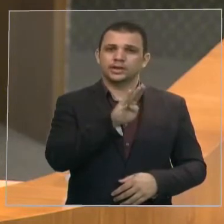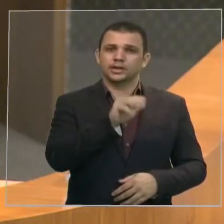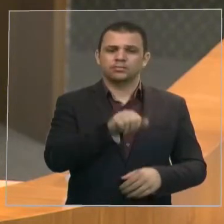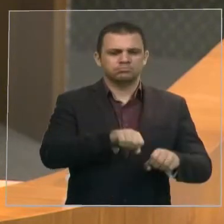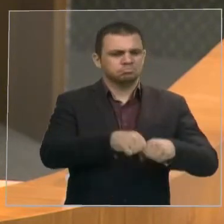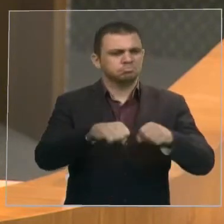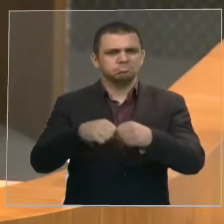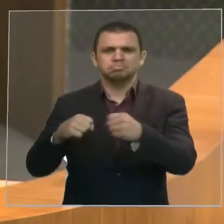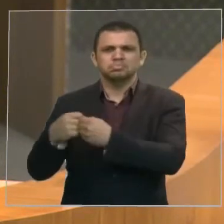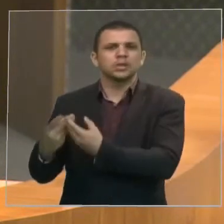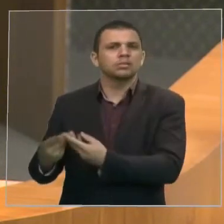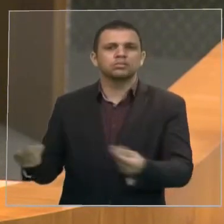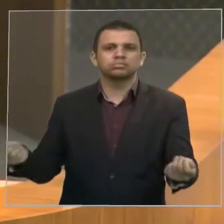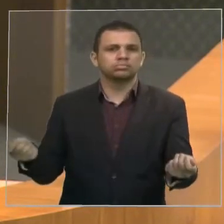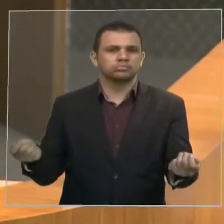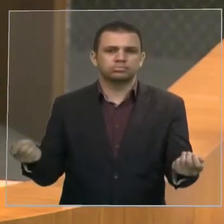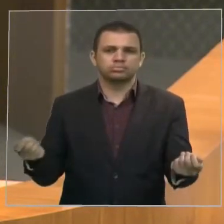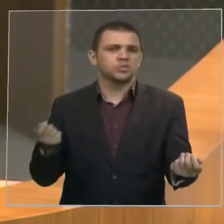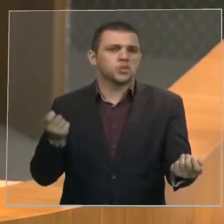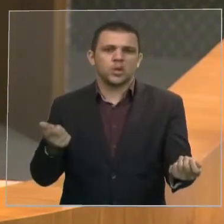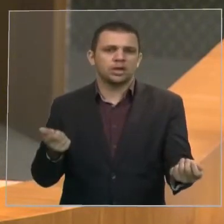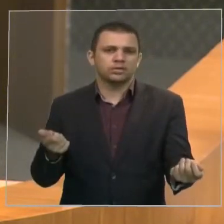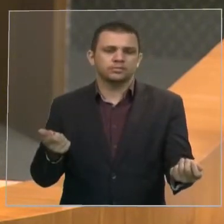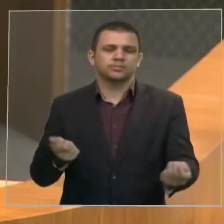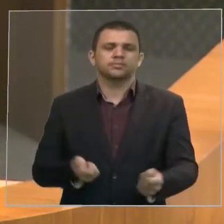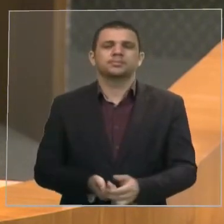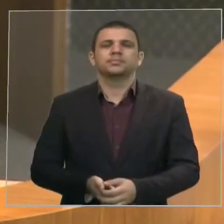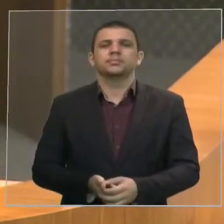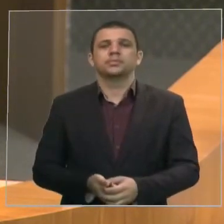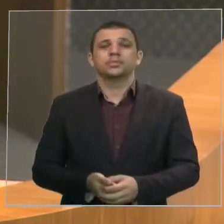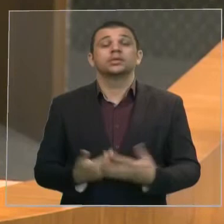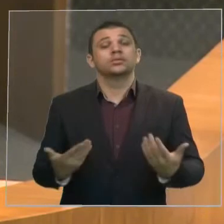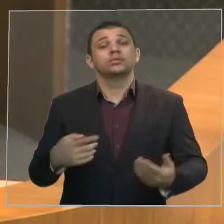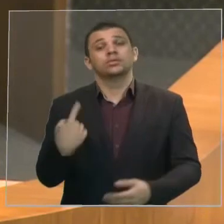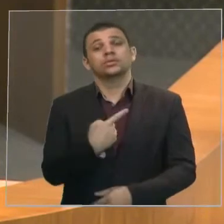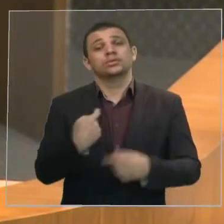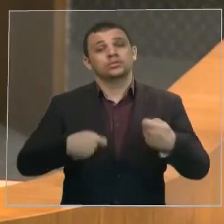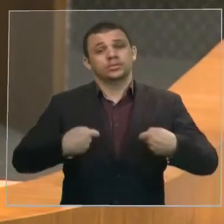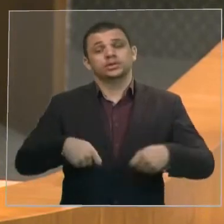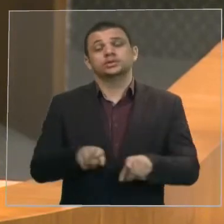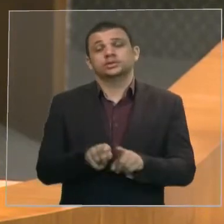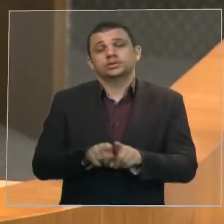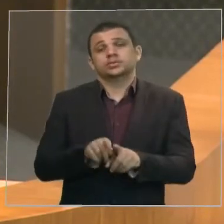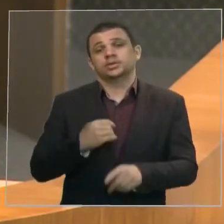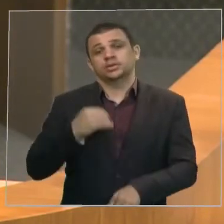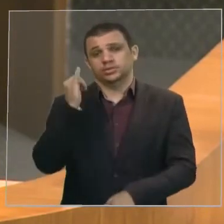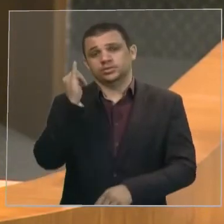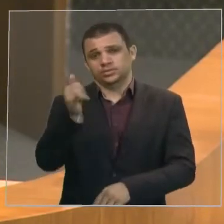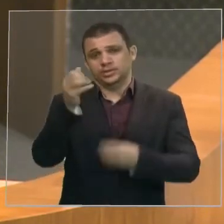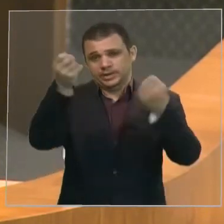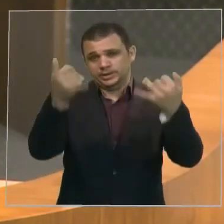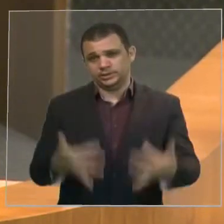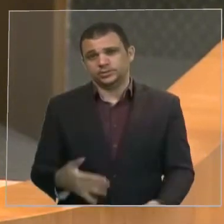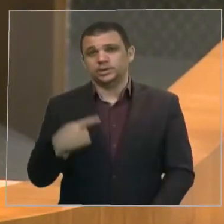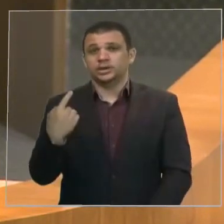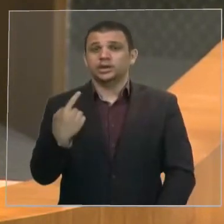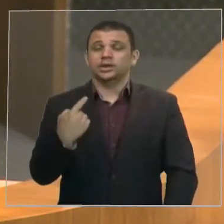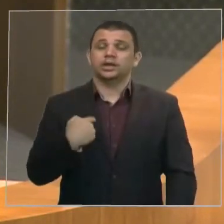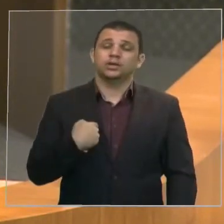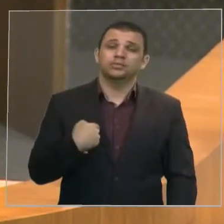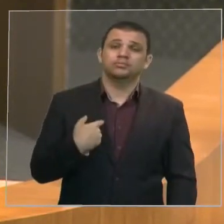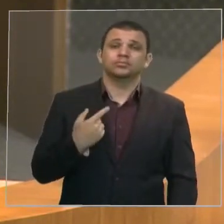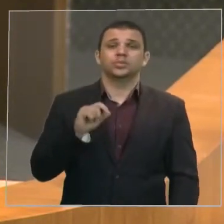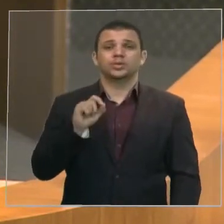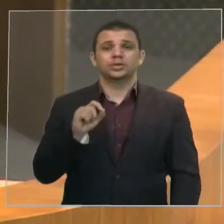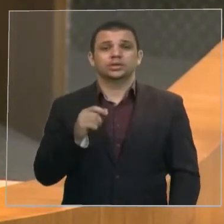Então, nós precisamos, inclusive, disse que estávamos aqui à disposição, para que se o governo, qualquer iniciativa que